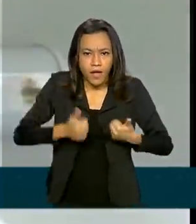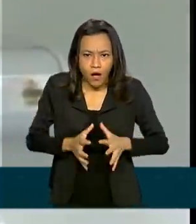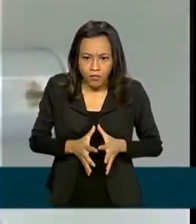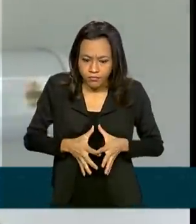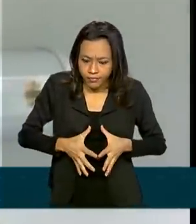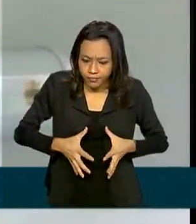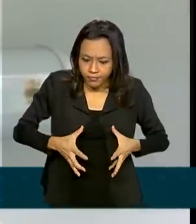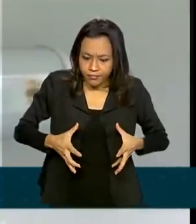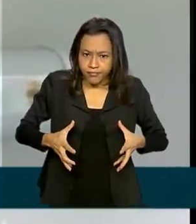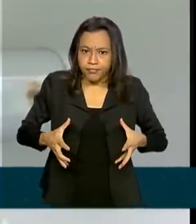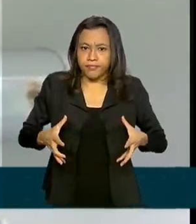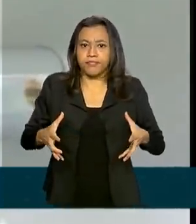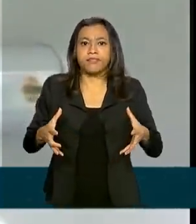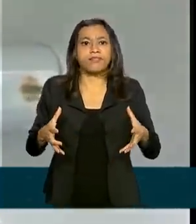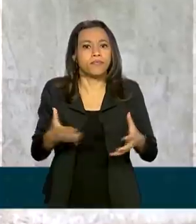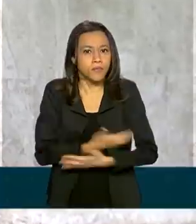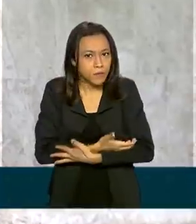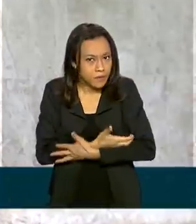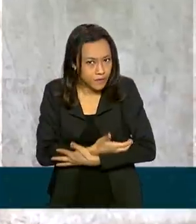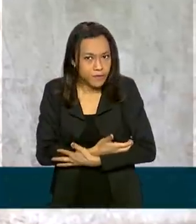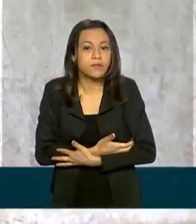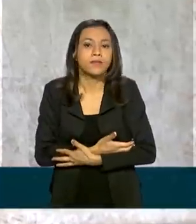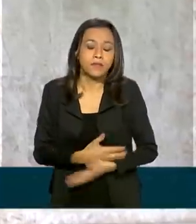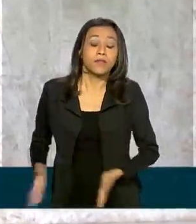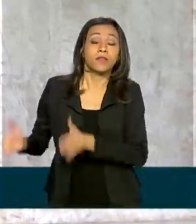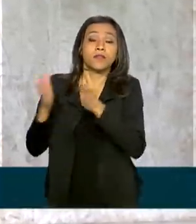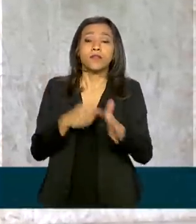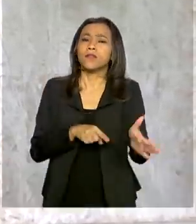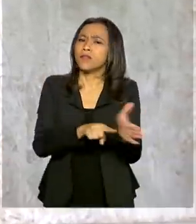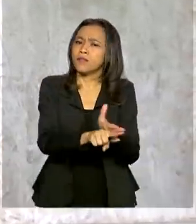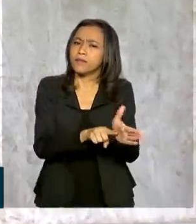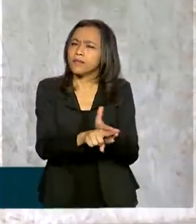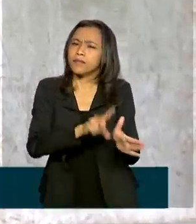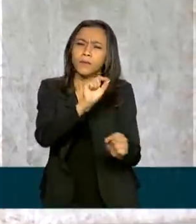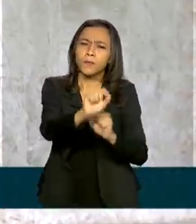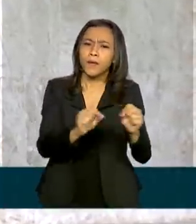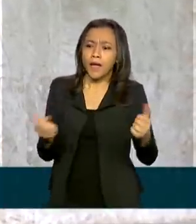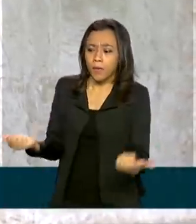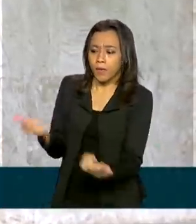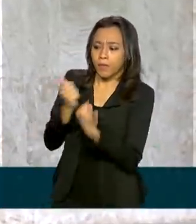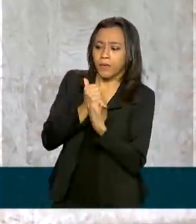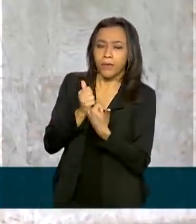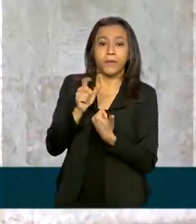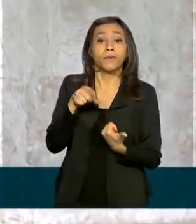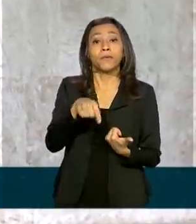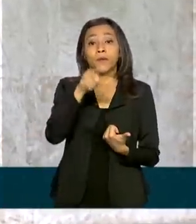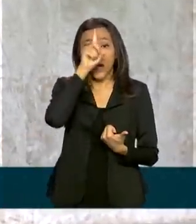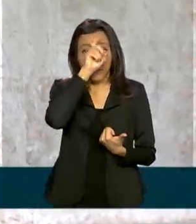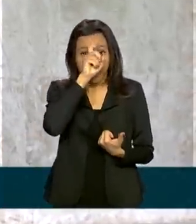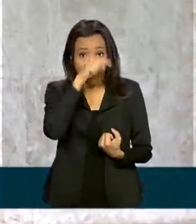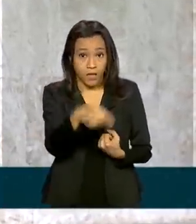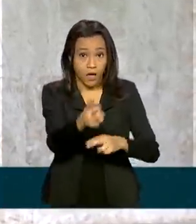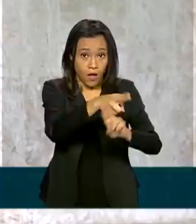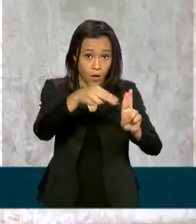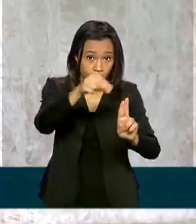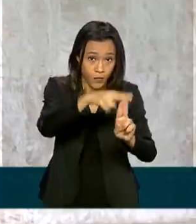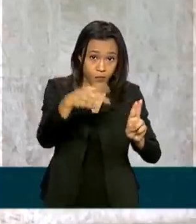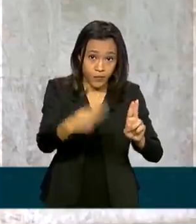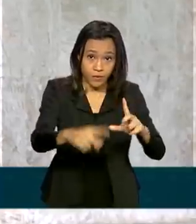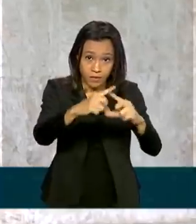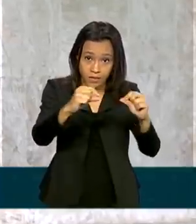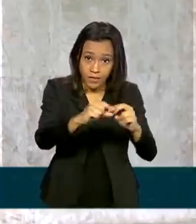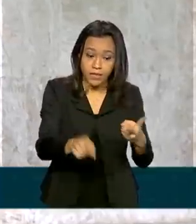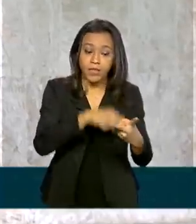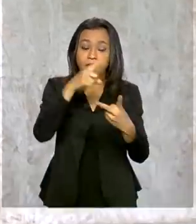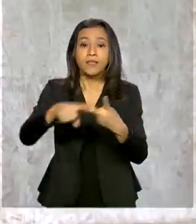e o desenvolvimento do bebê. O estudo é uma parceria do Hospital Universitário, da Universidade de Brasília e